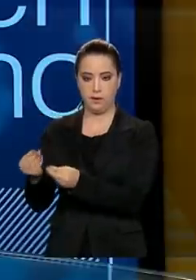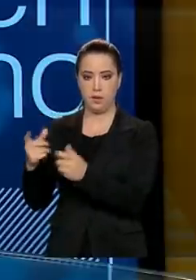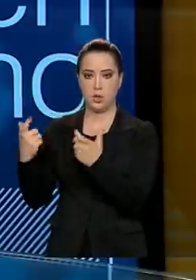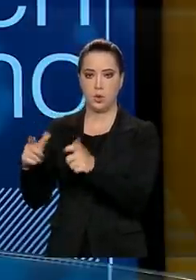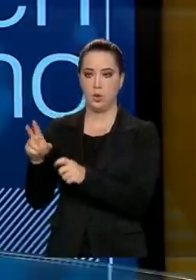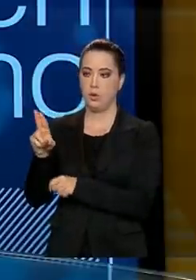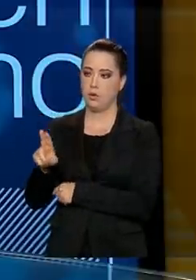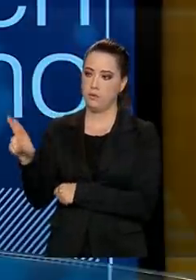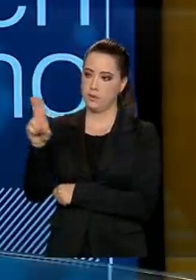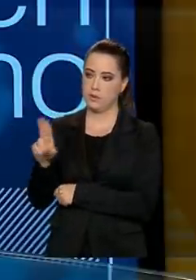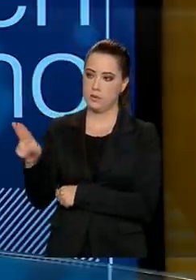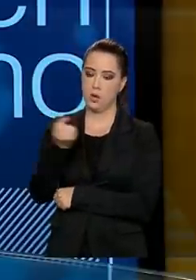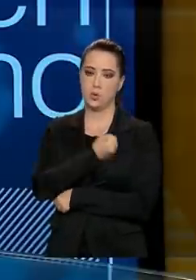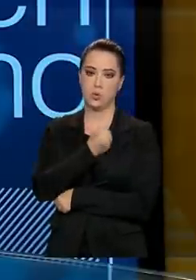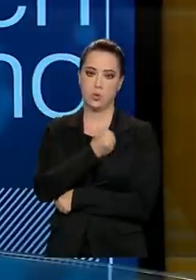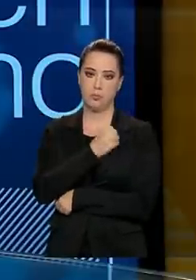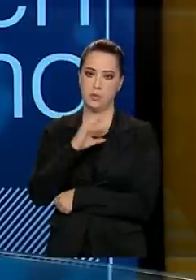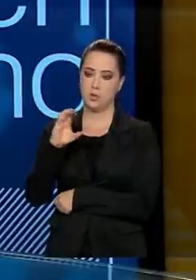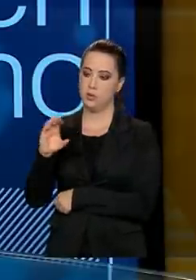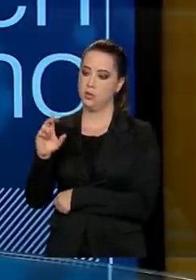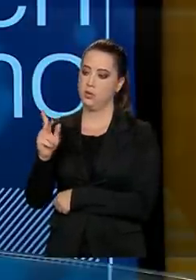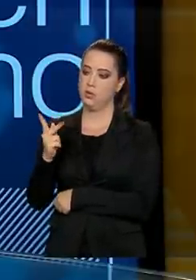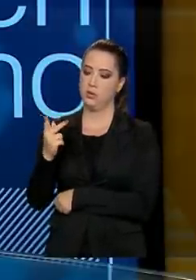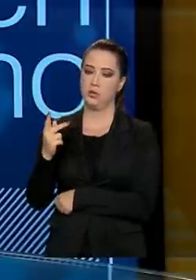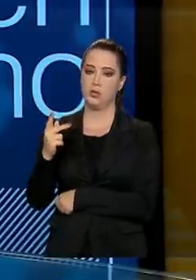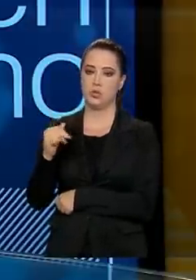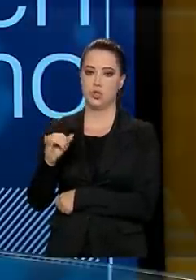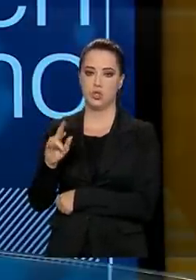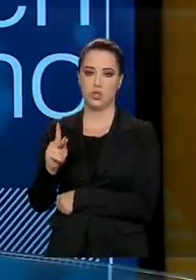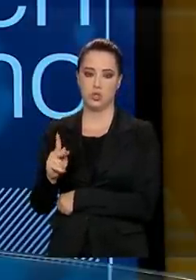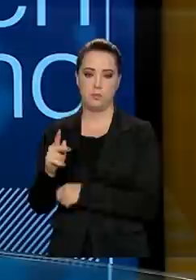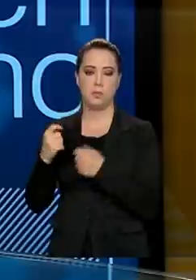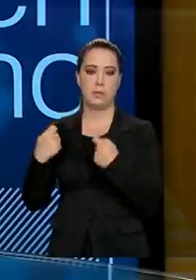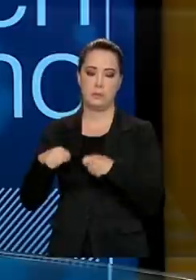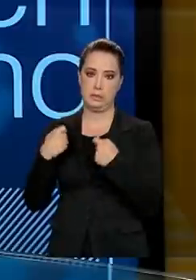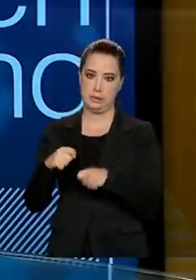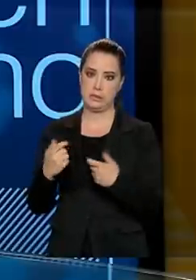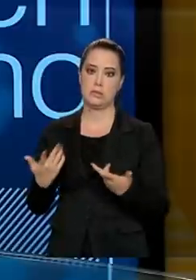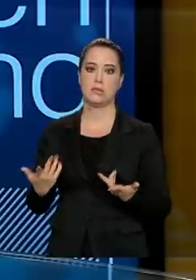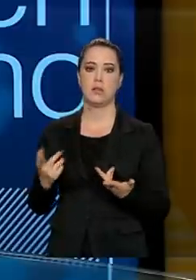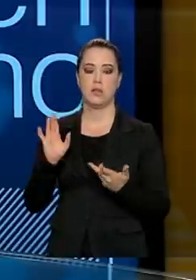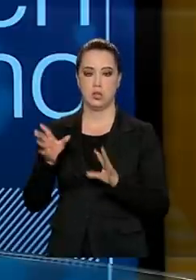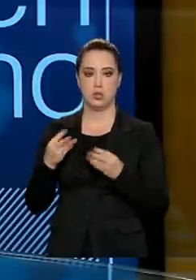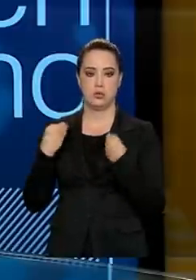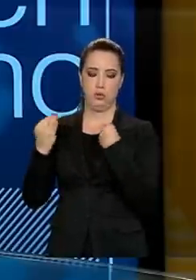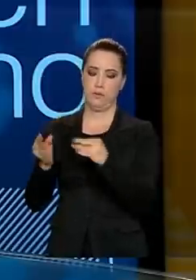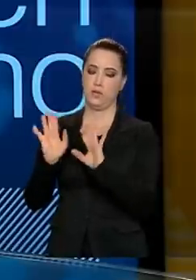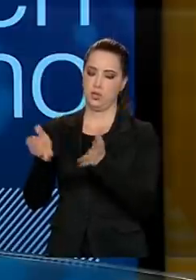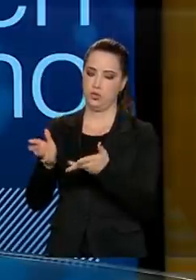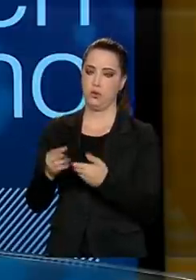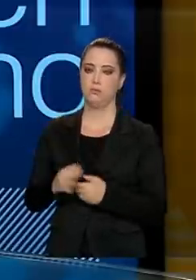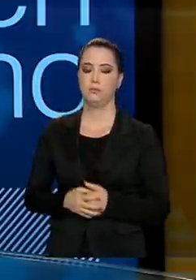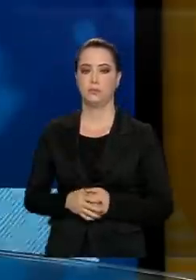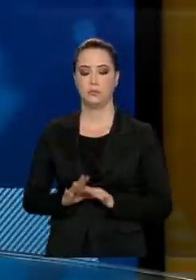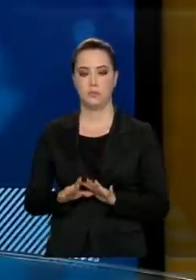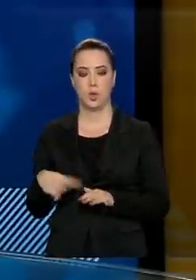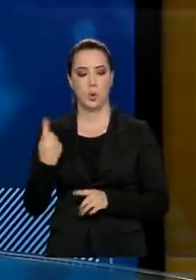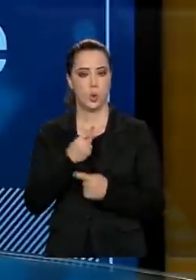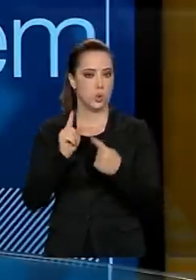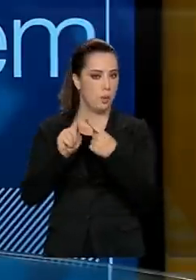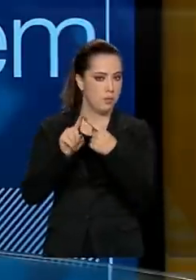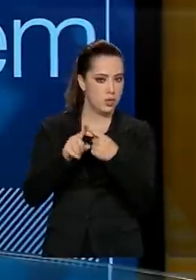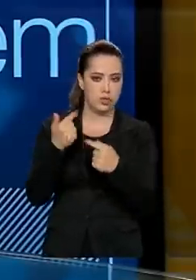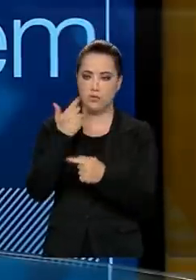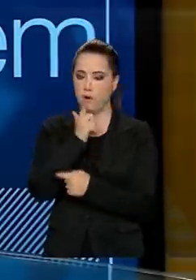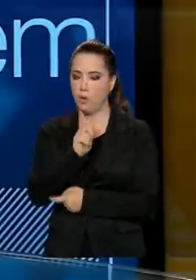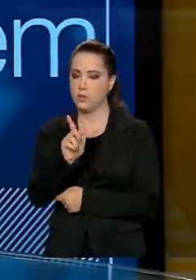na universidade a quantidade de chips que a universidade precisa e esses chips já estão sendo entregues para os alunos. A nossa meta, Paulo,